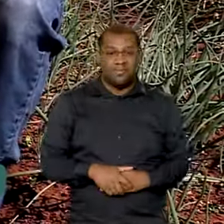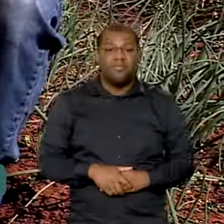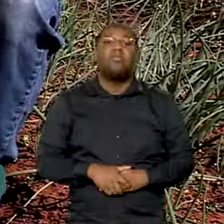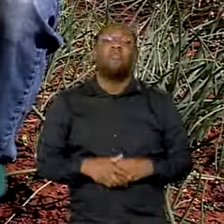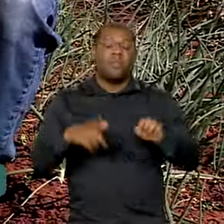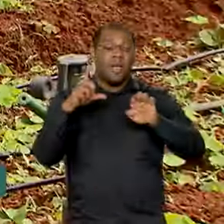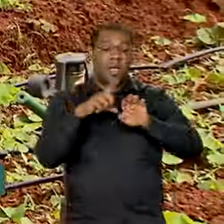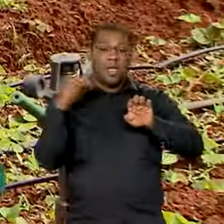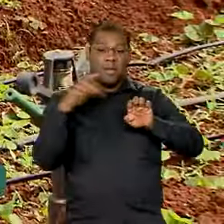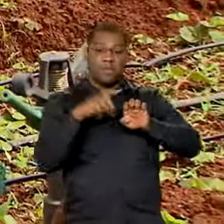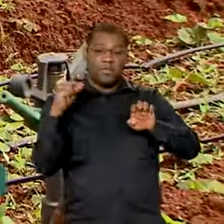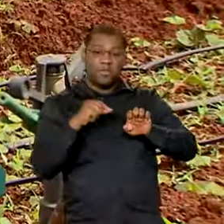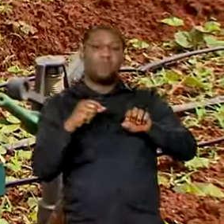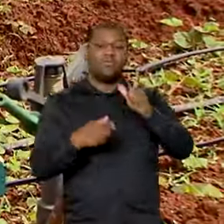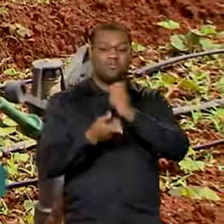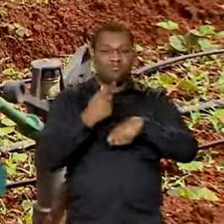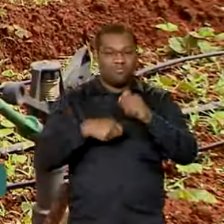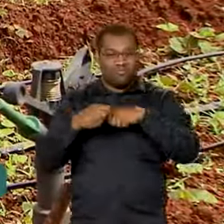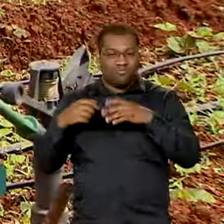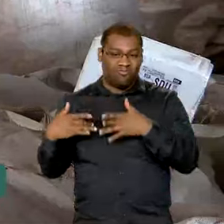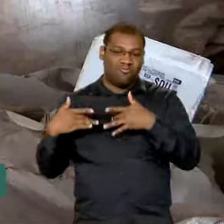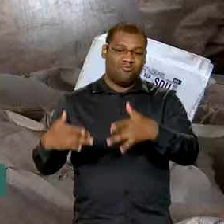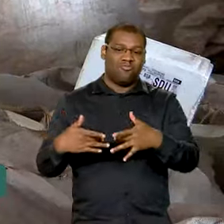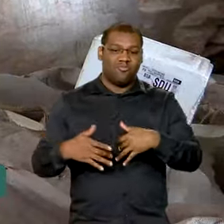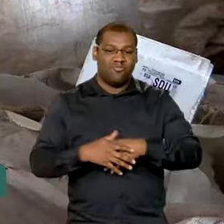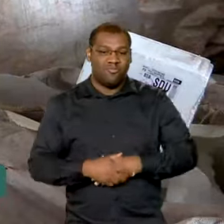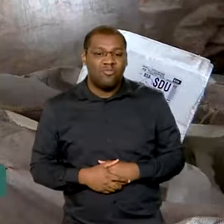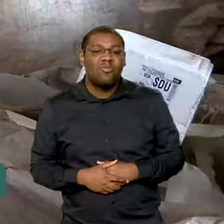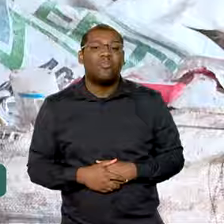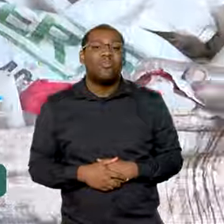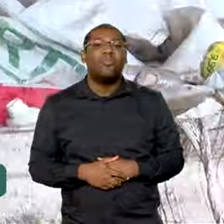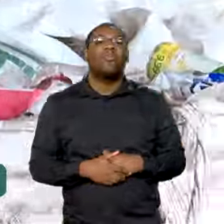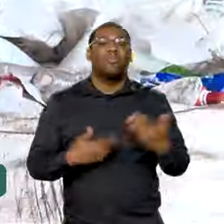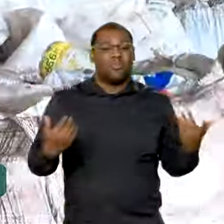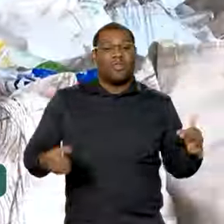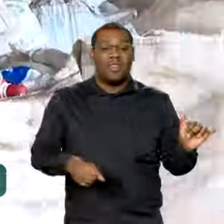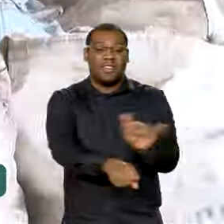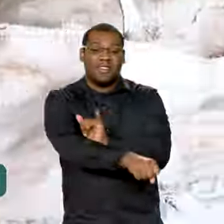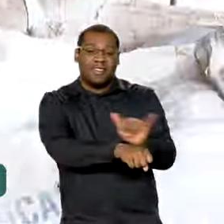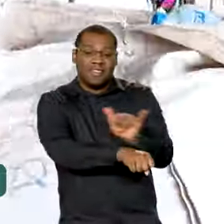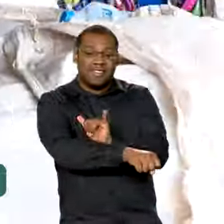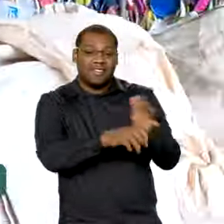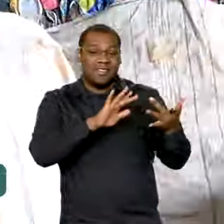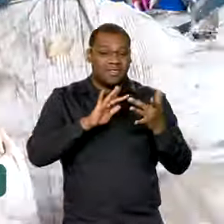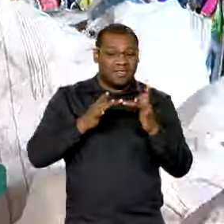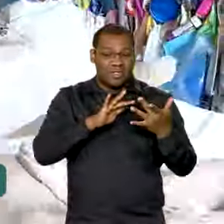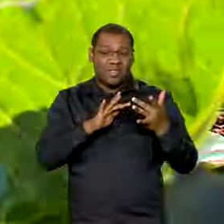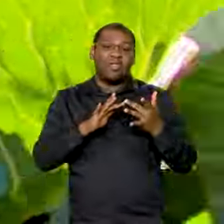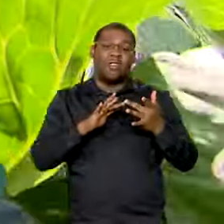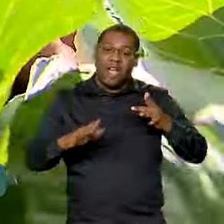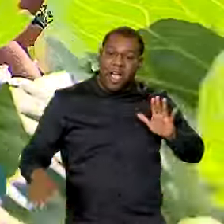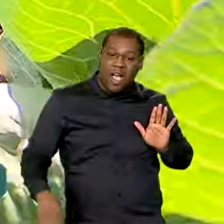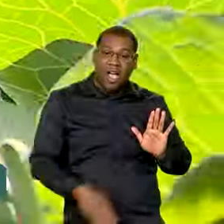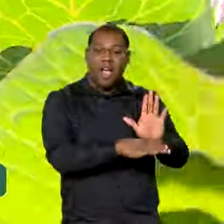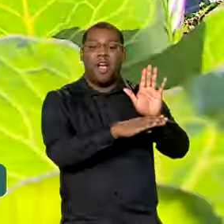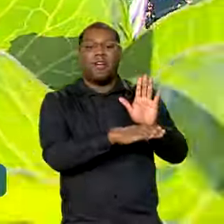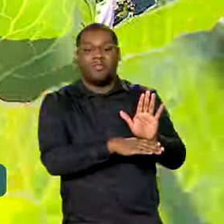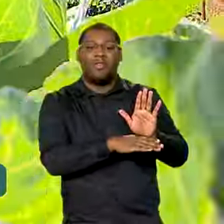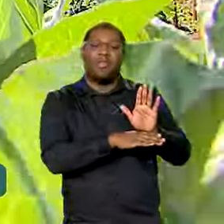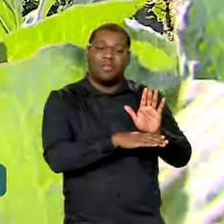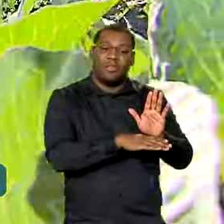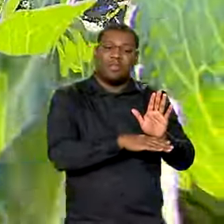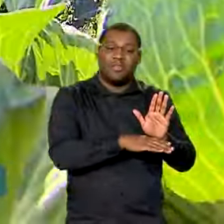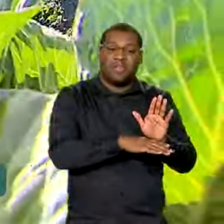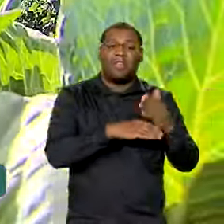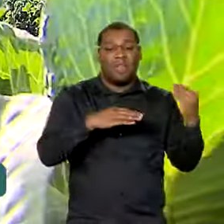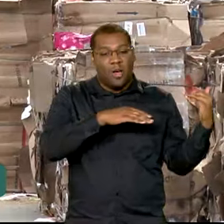empreendimentos de economia solidária. É uma forma de gerenciar os recursos humanos e naturais para que